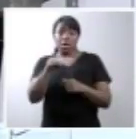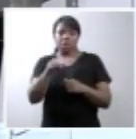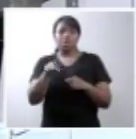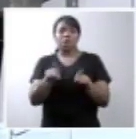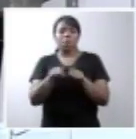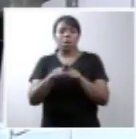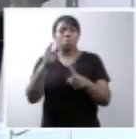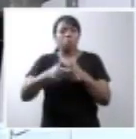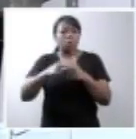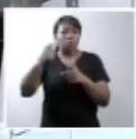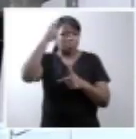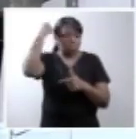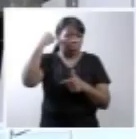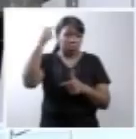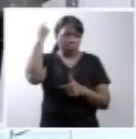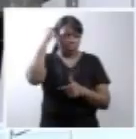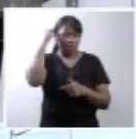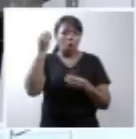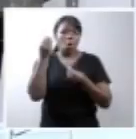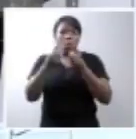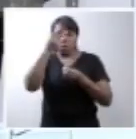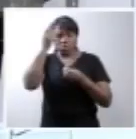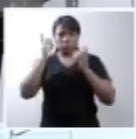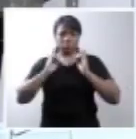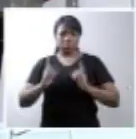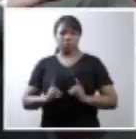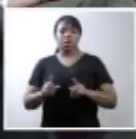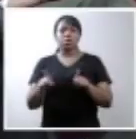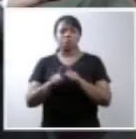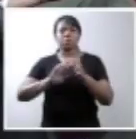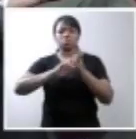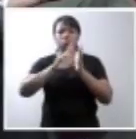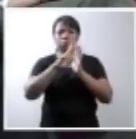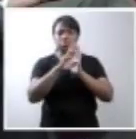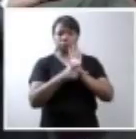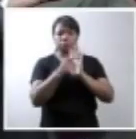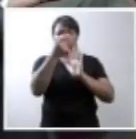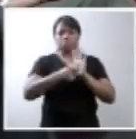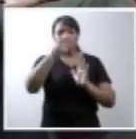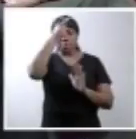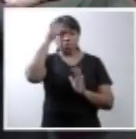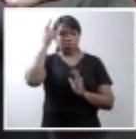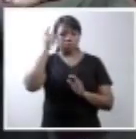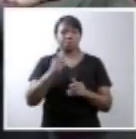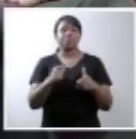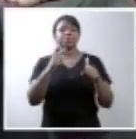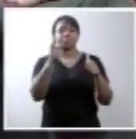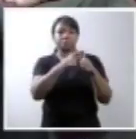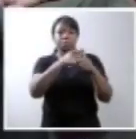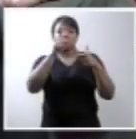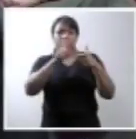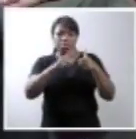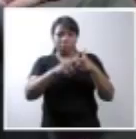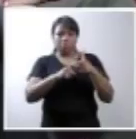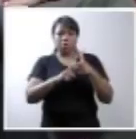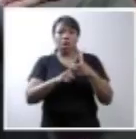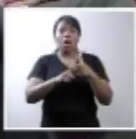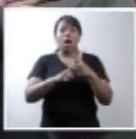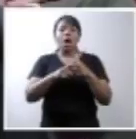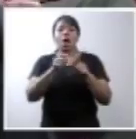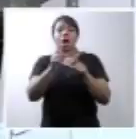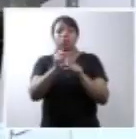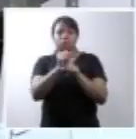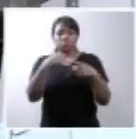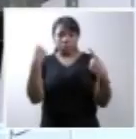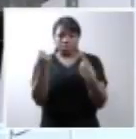a anencefalia quanto a deficiência são expressões da diversidade humana. Segundo ponto. A humanidade é um dado,